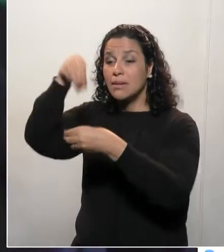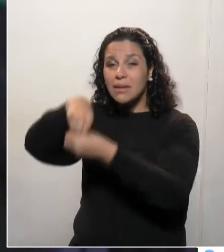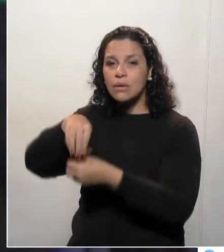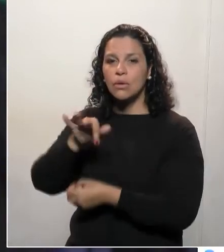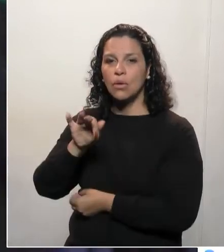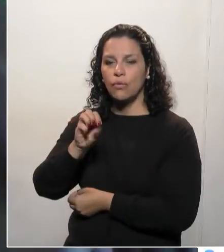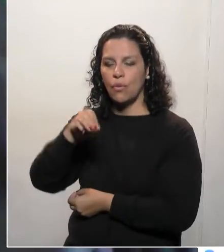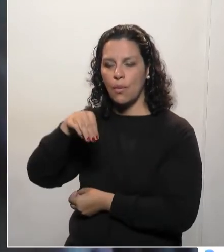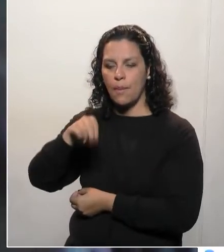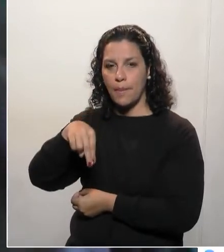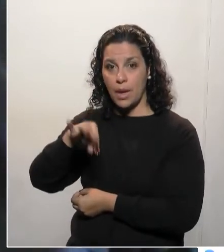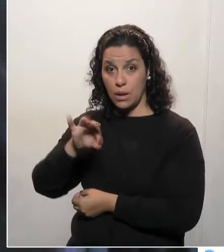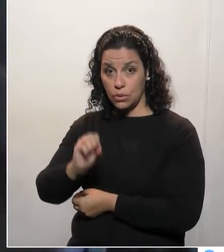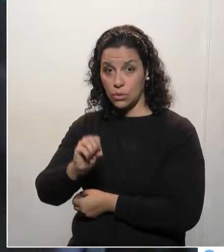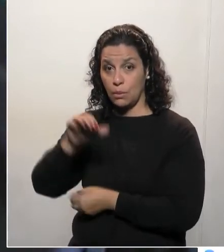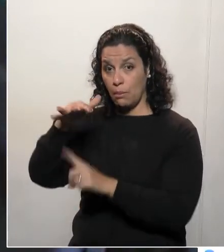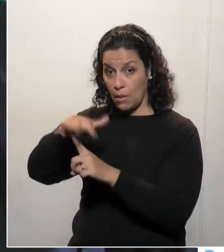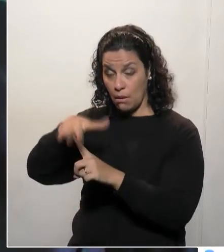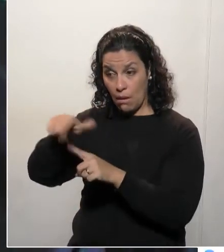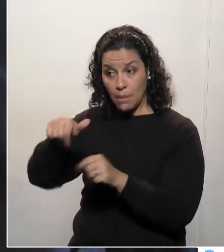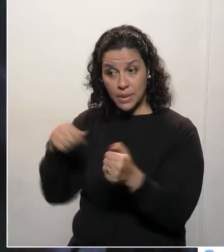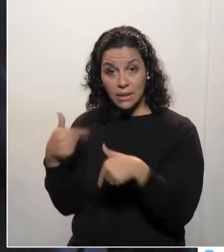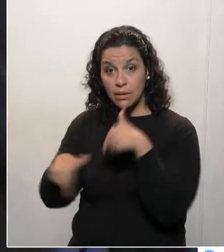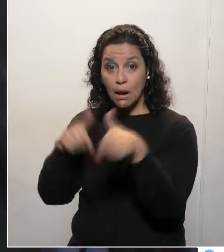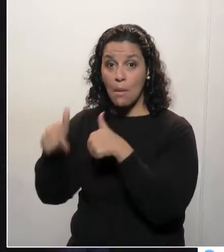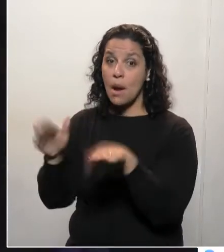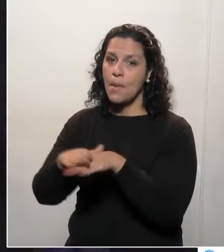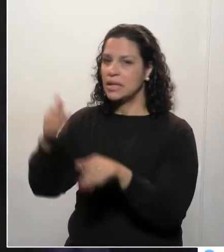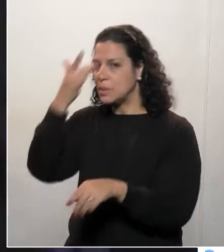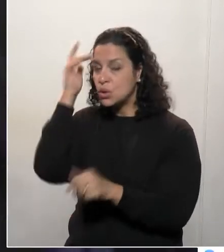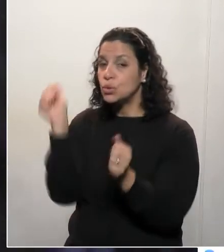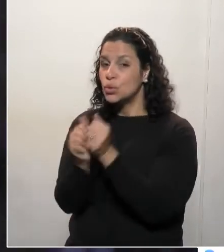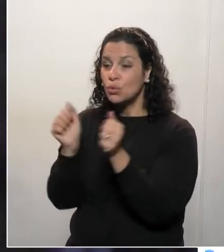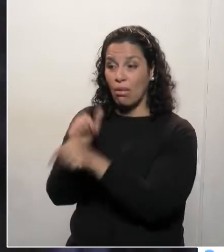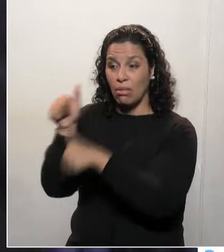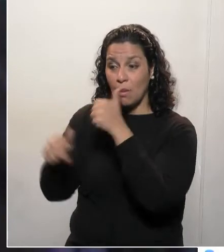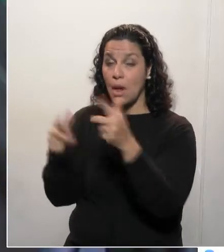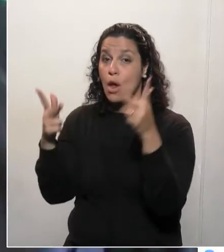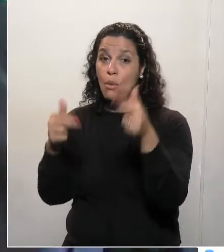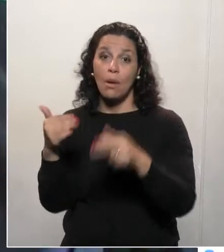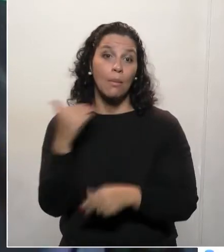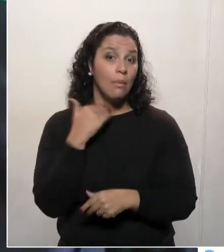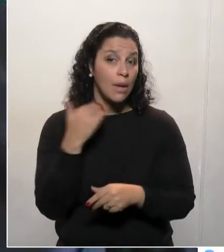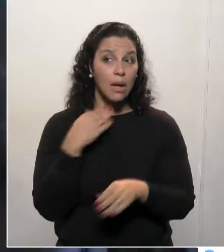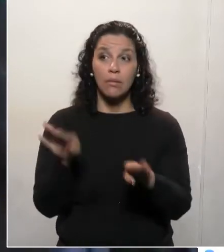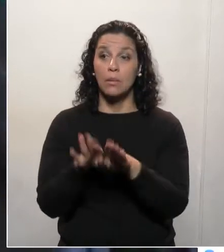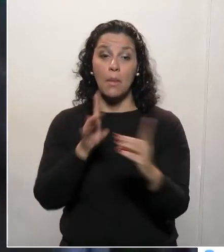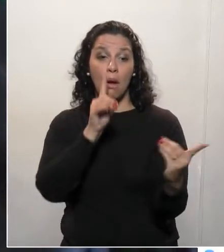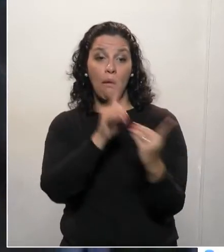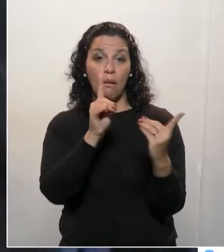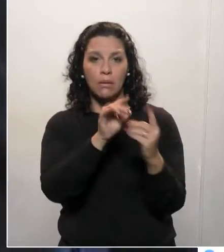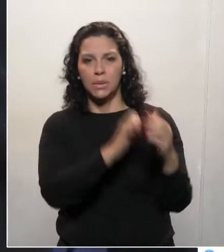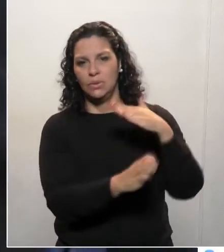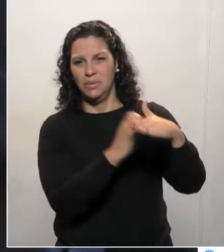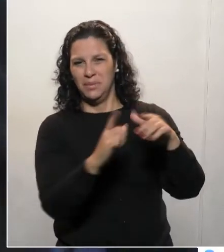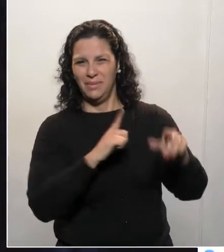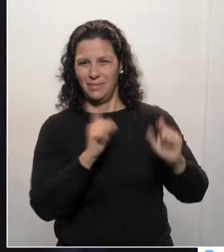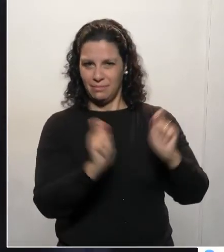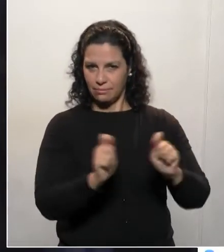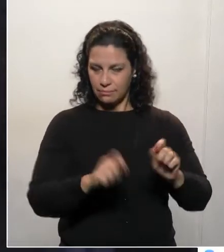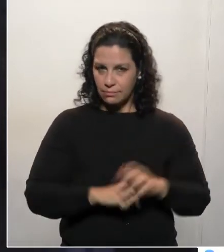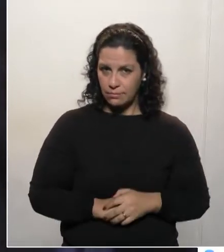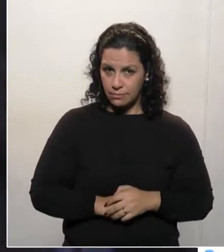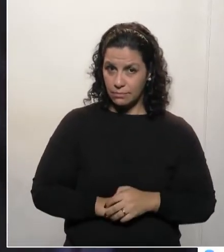temos aí, sim, que pensar no aumento desse efetivo, como fez os bancos, para atender esse pessoal, ou que pelo